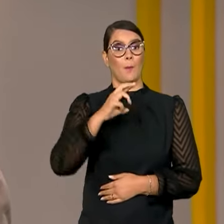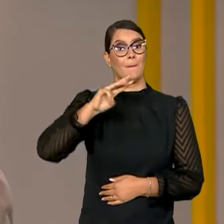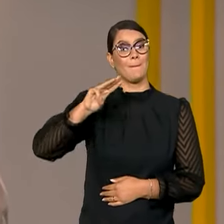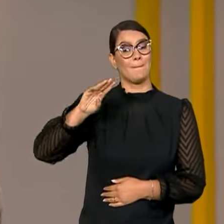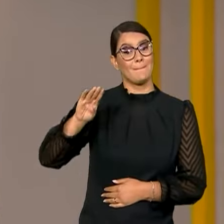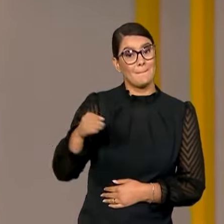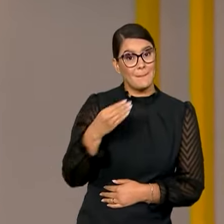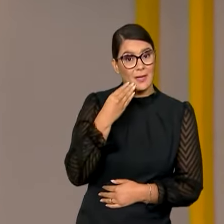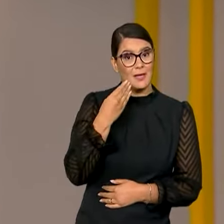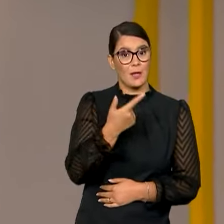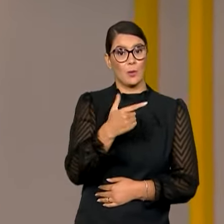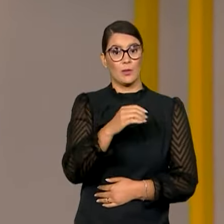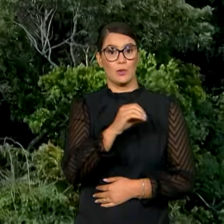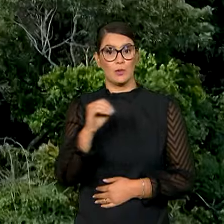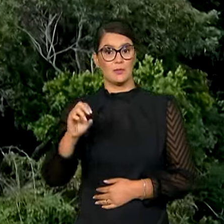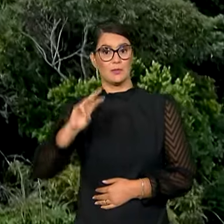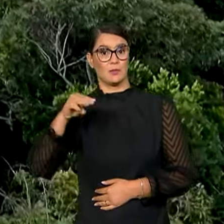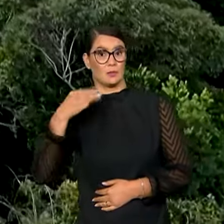200 milhões de reais.